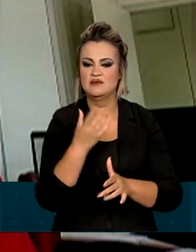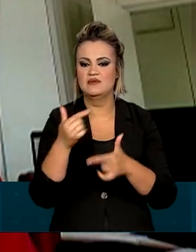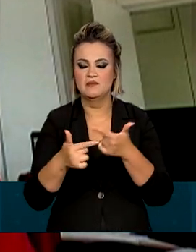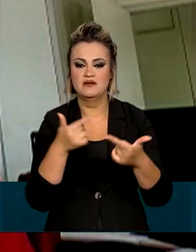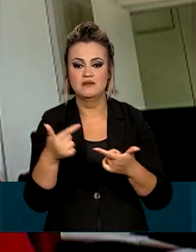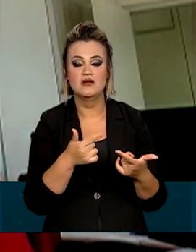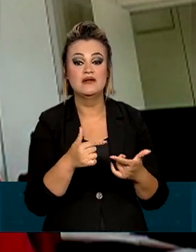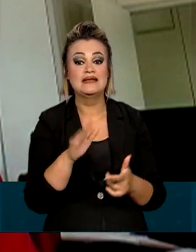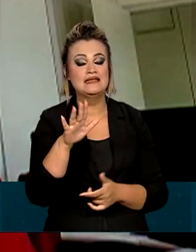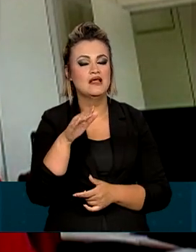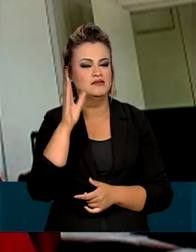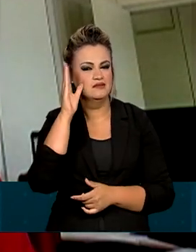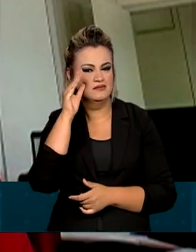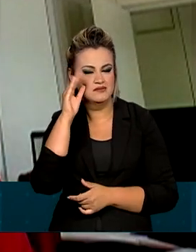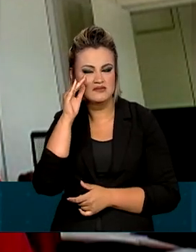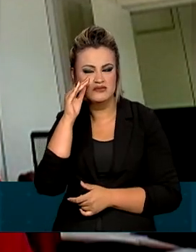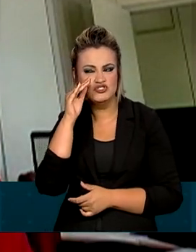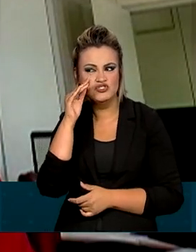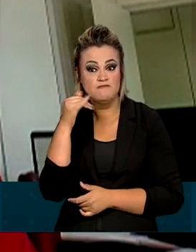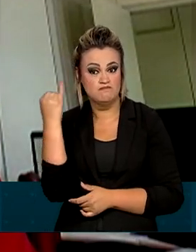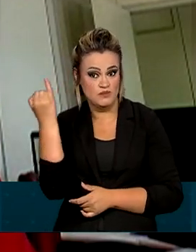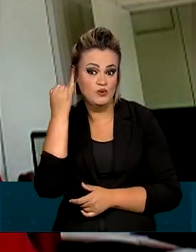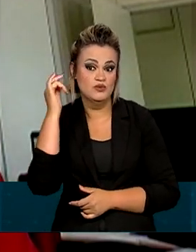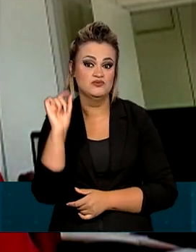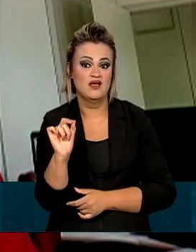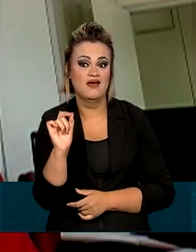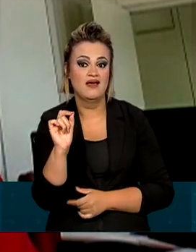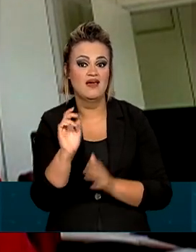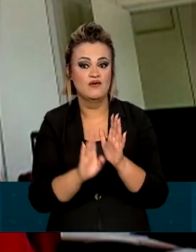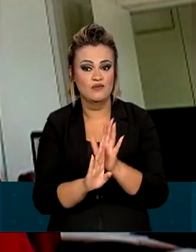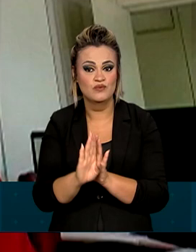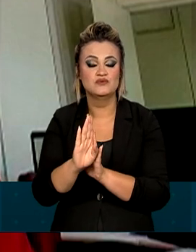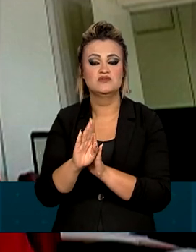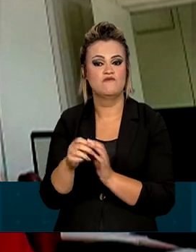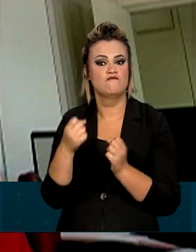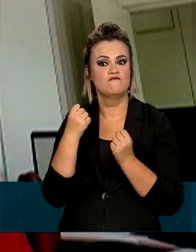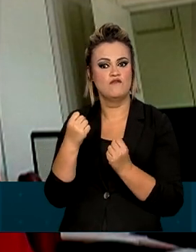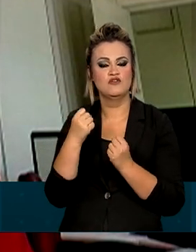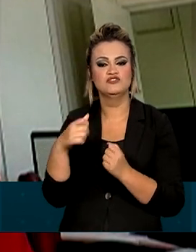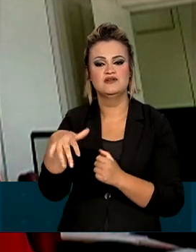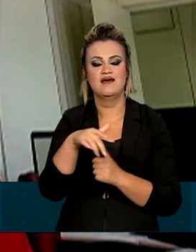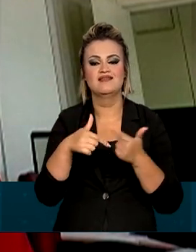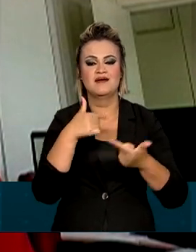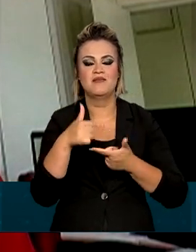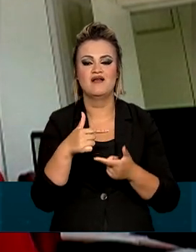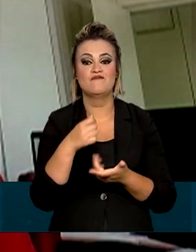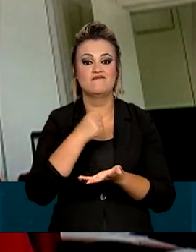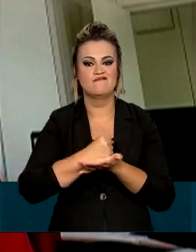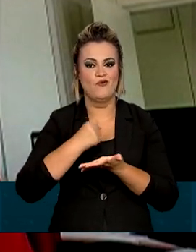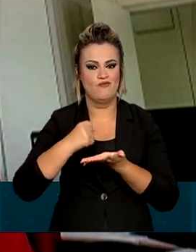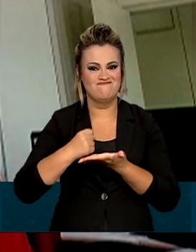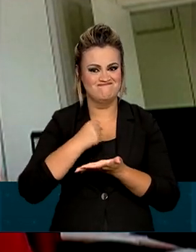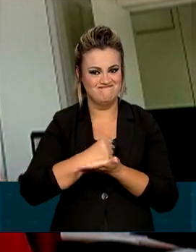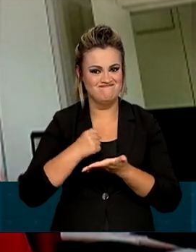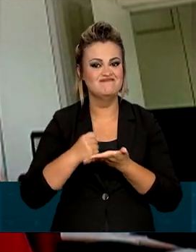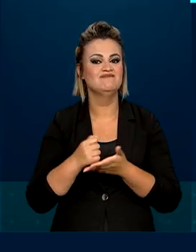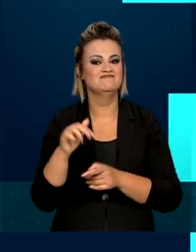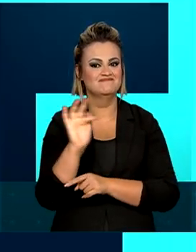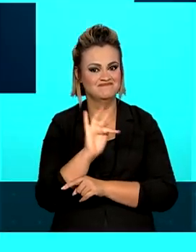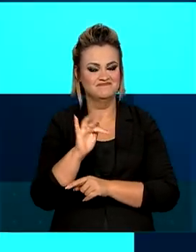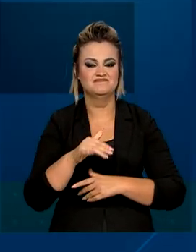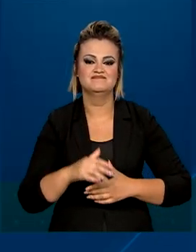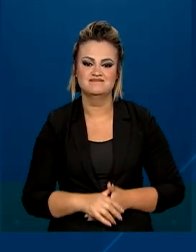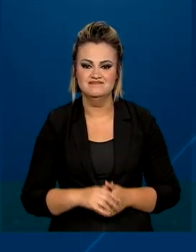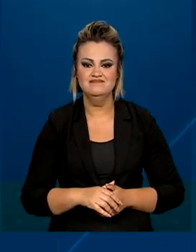E o que é interessante, o que é importante, houve um crescimento forte dos empregos formais, as pessoas com carteira assinada.